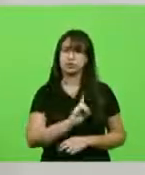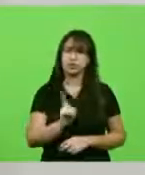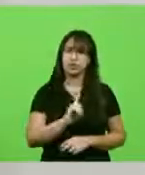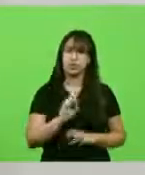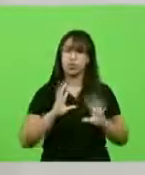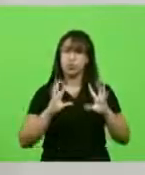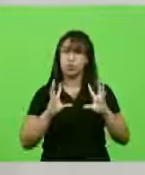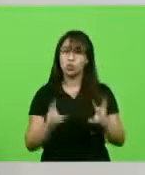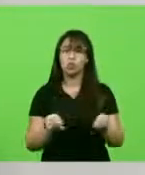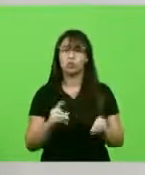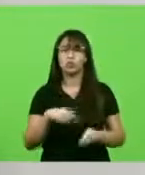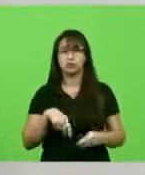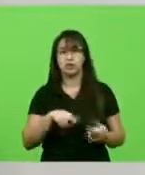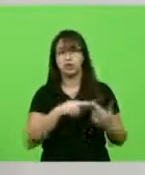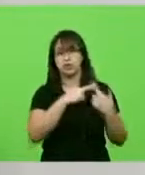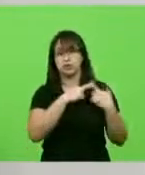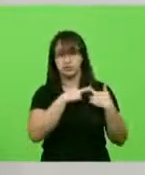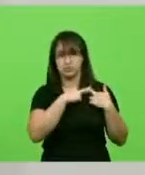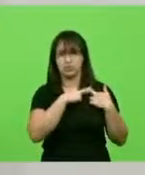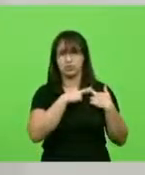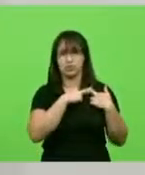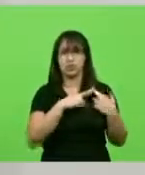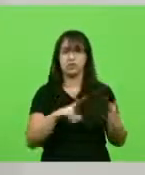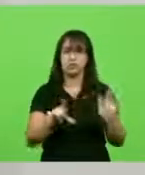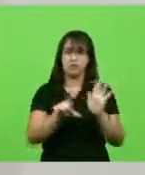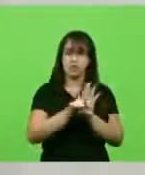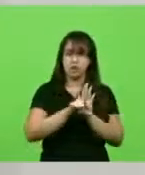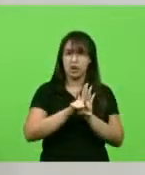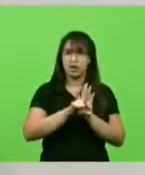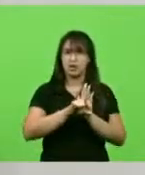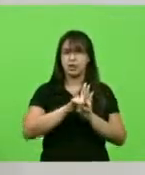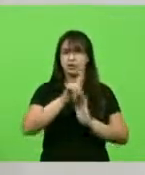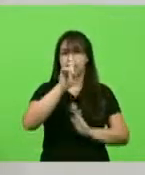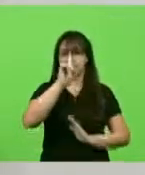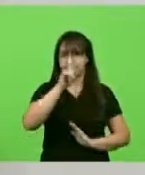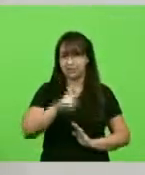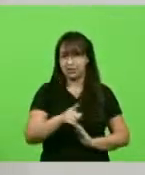decretos estão aí para nós cumprirmos.